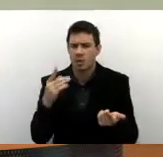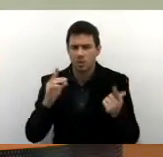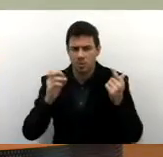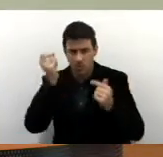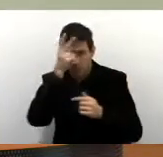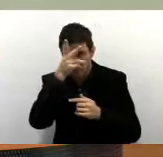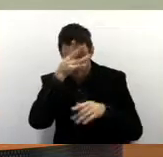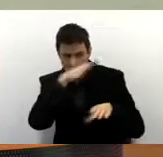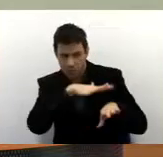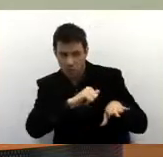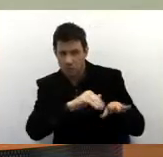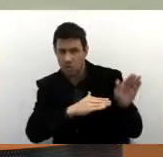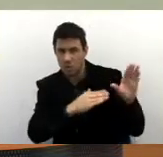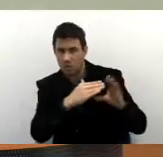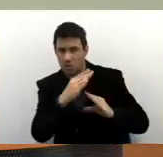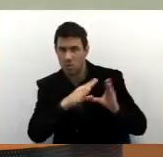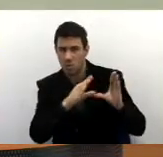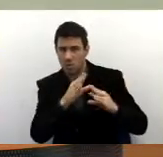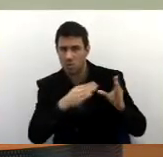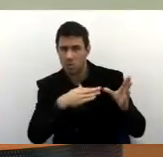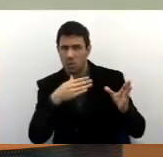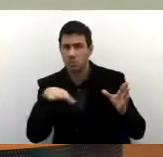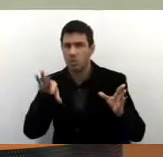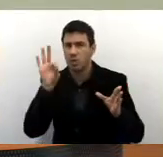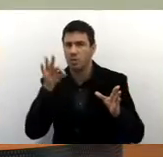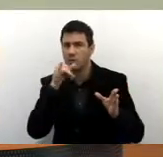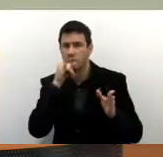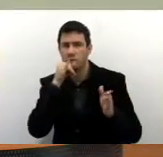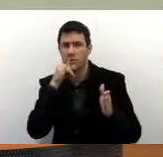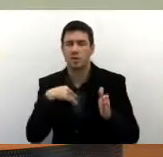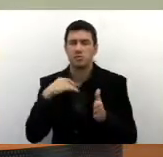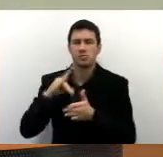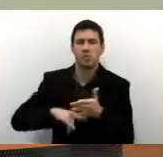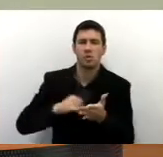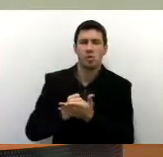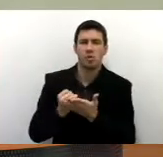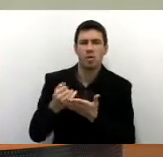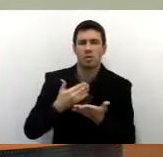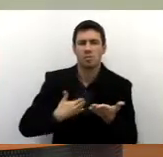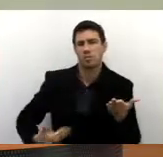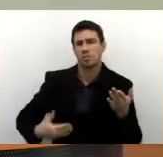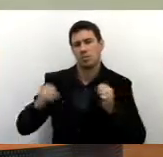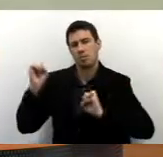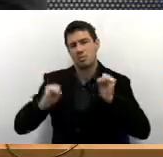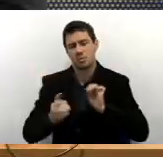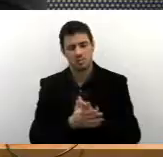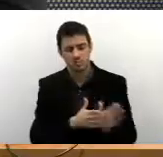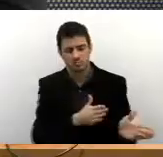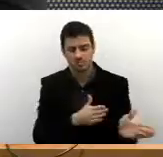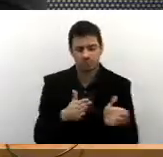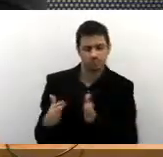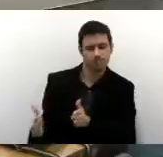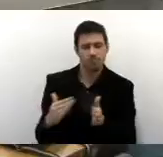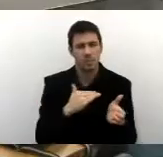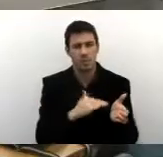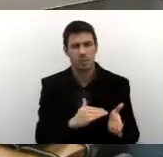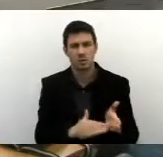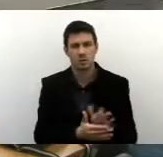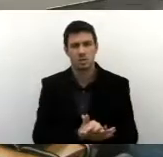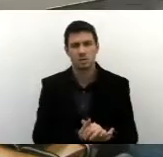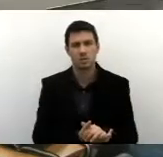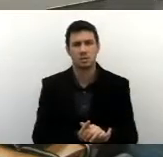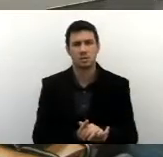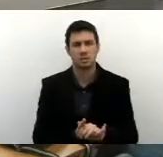chama concursado e prefere fazer contato com uma organização não governamental. Me permite só uma parte, novo secretário. Senhores,